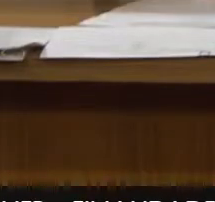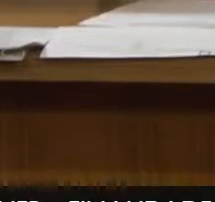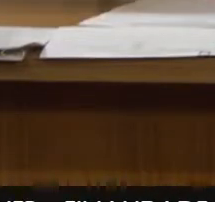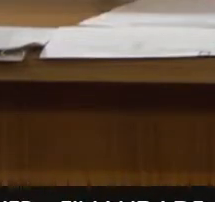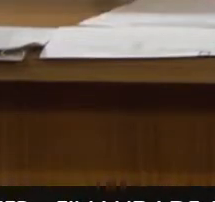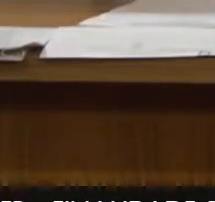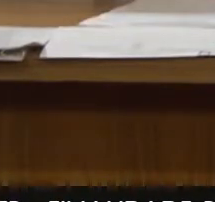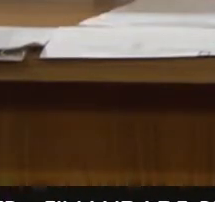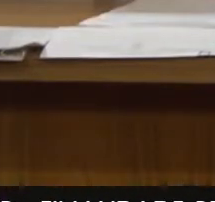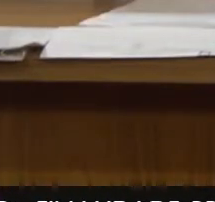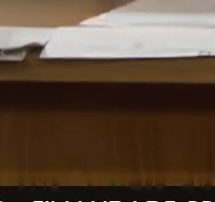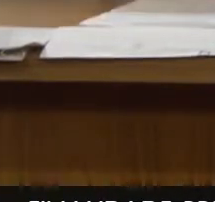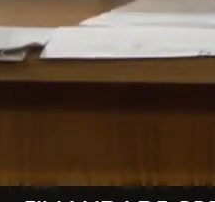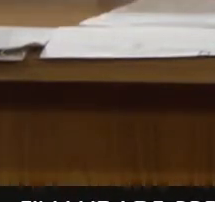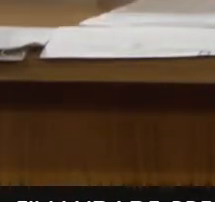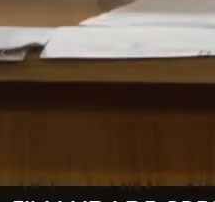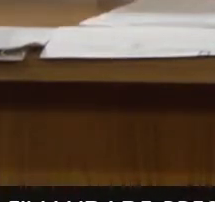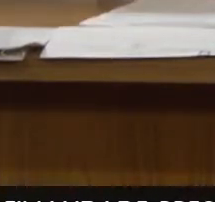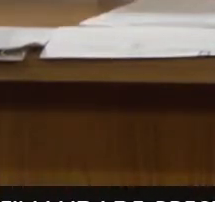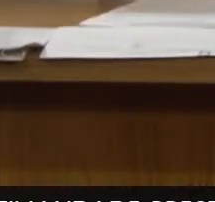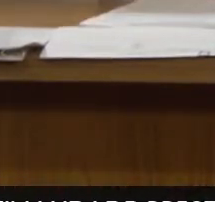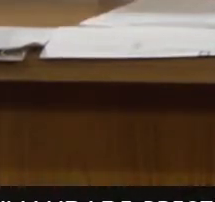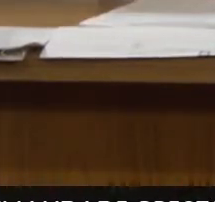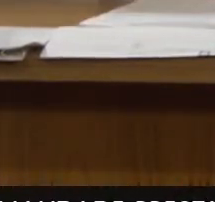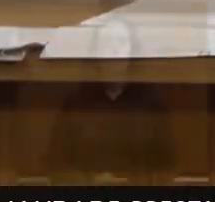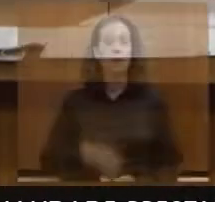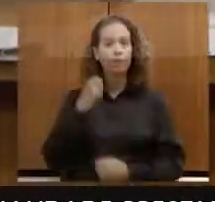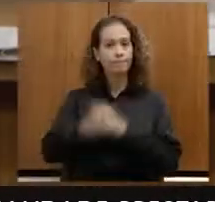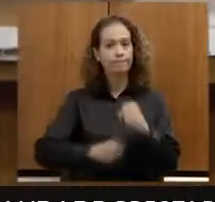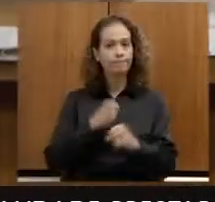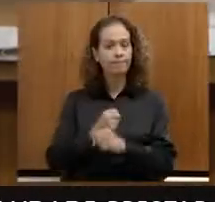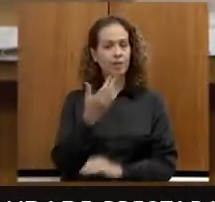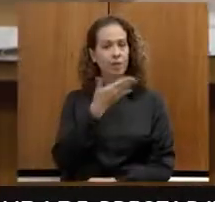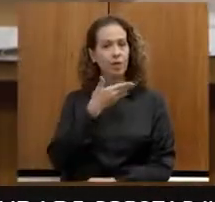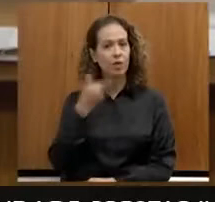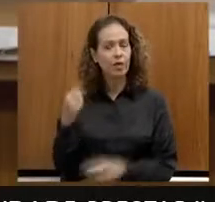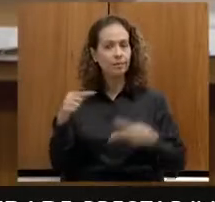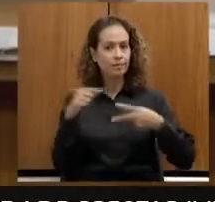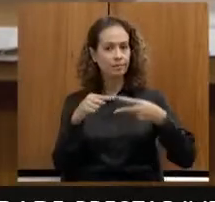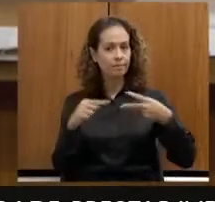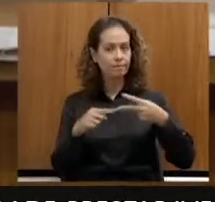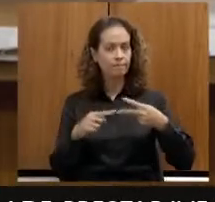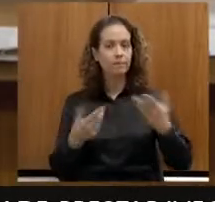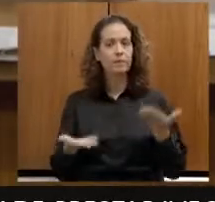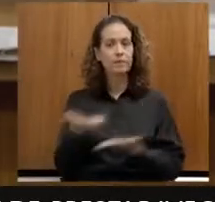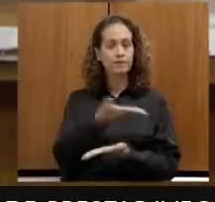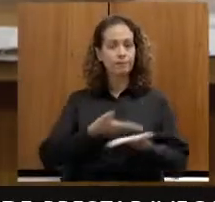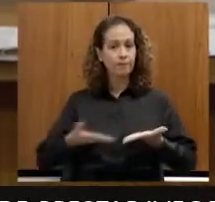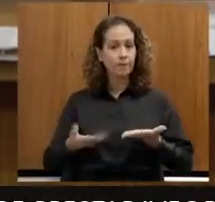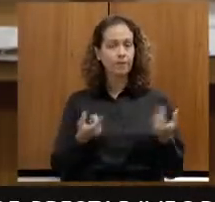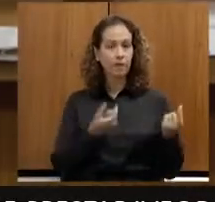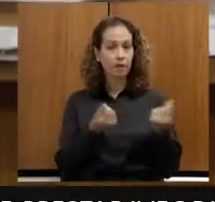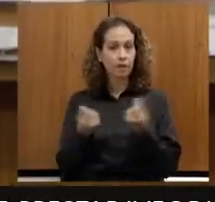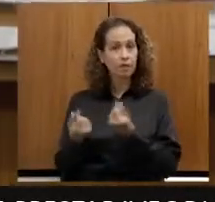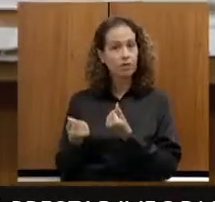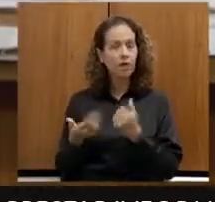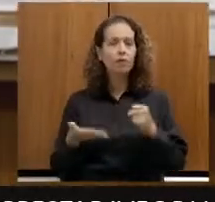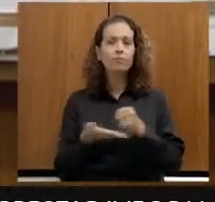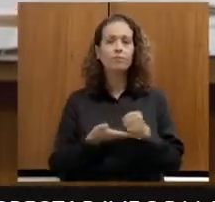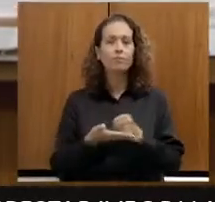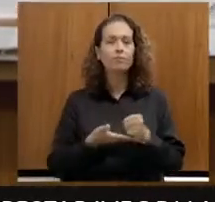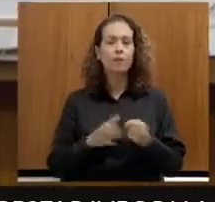isso inclusive não está na apresentação, de duas formas. Nossa transferência é um valor baseado por